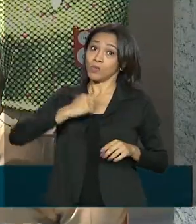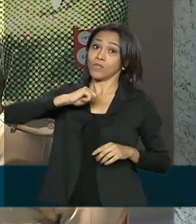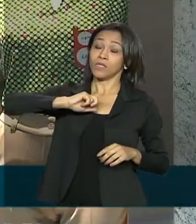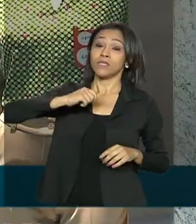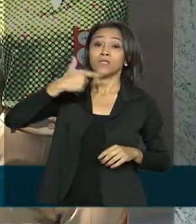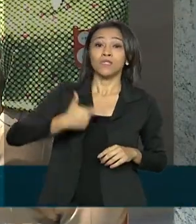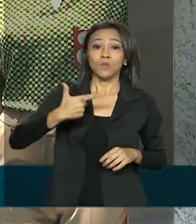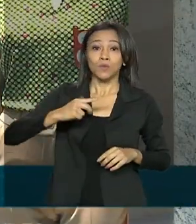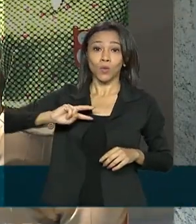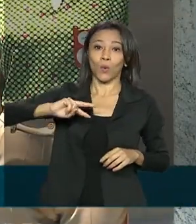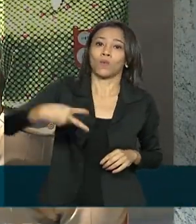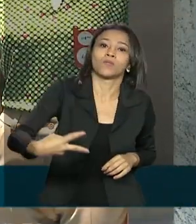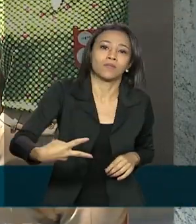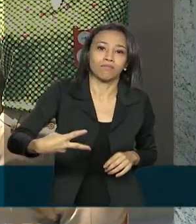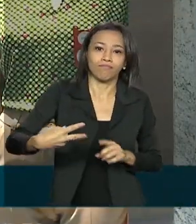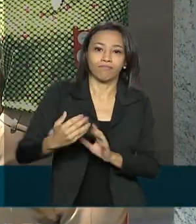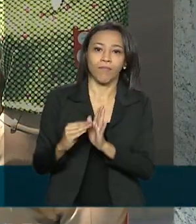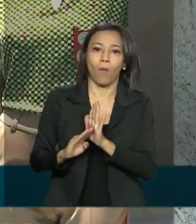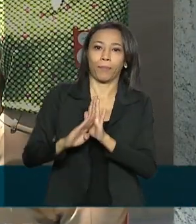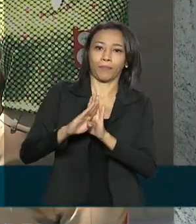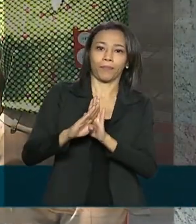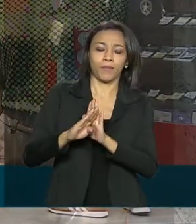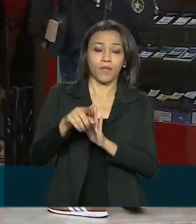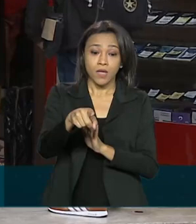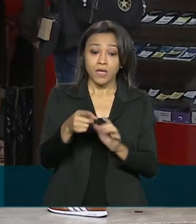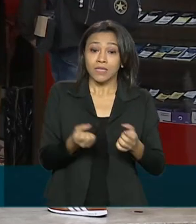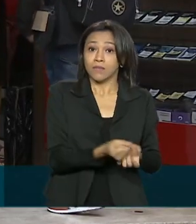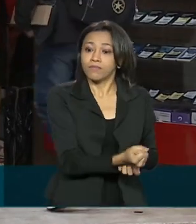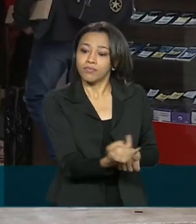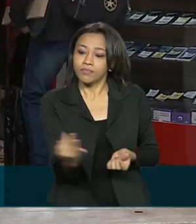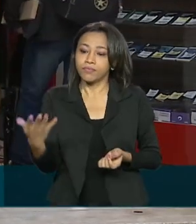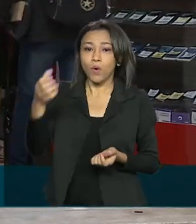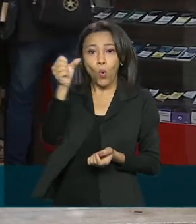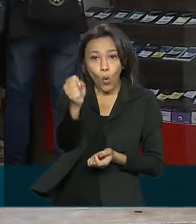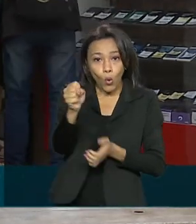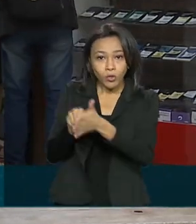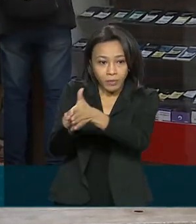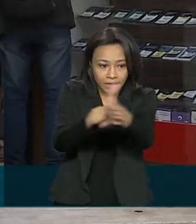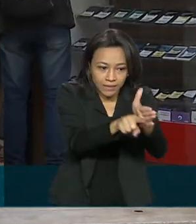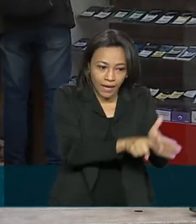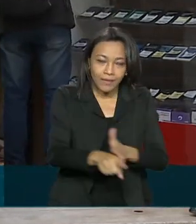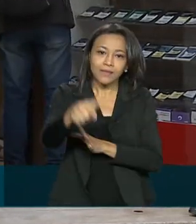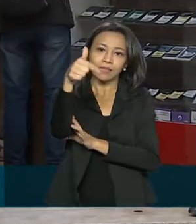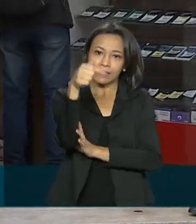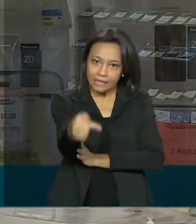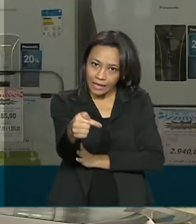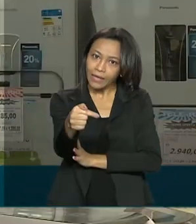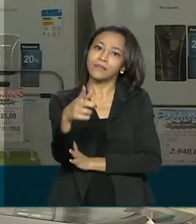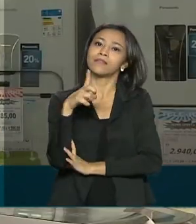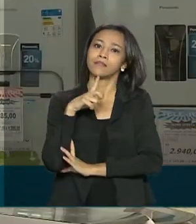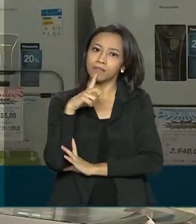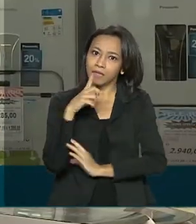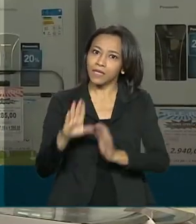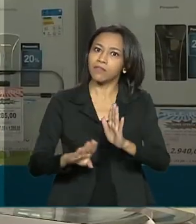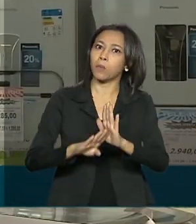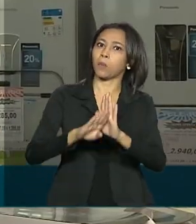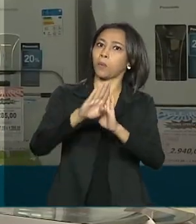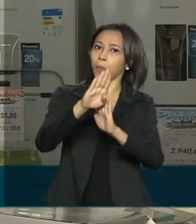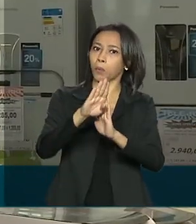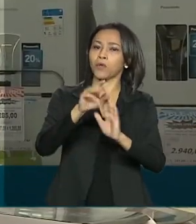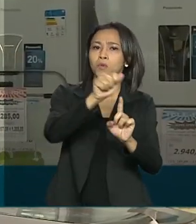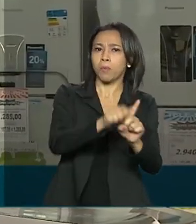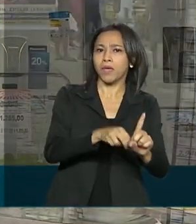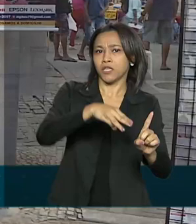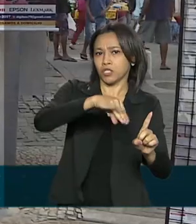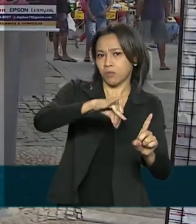consecutivo do setor. Sete das oito atividades pesquisadas registraram alta na passagem de maio para